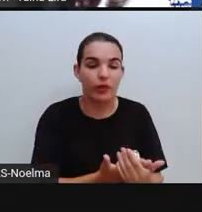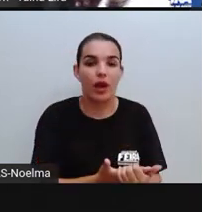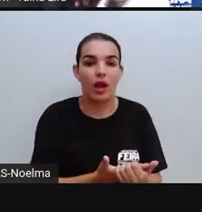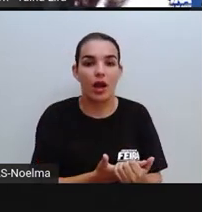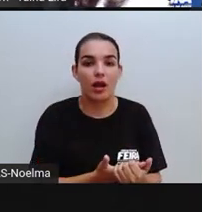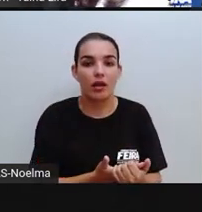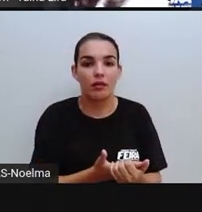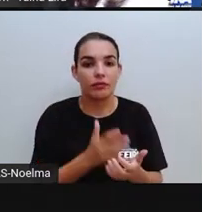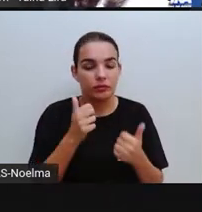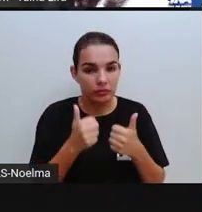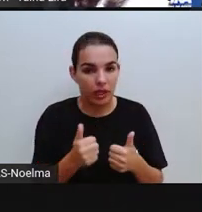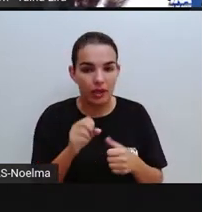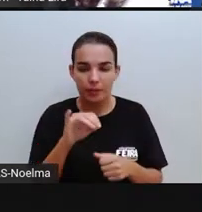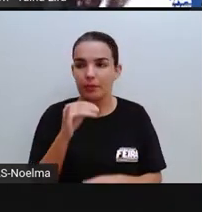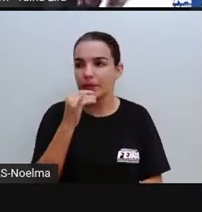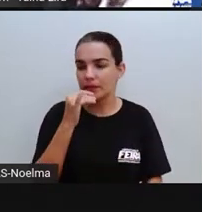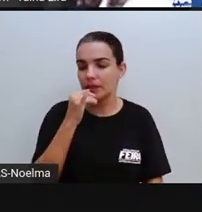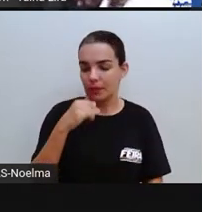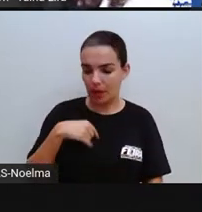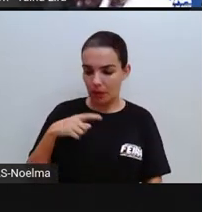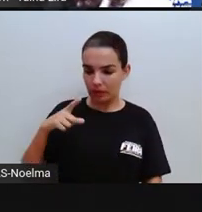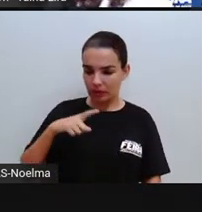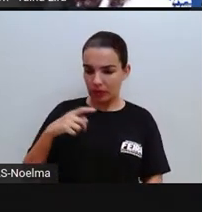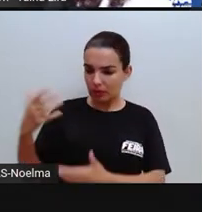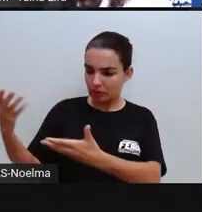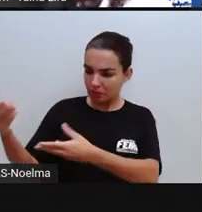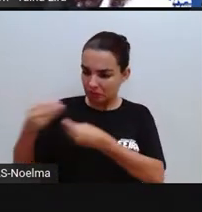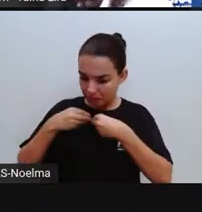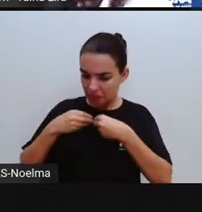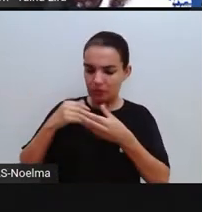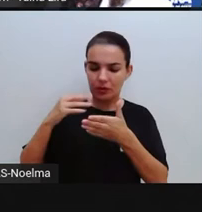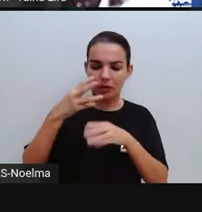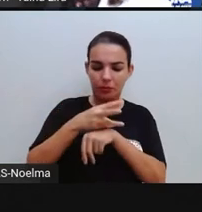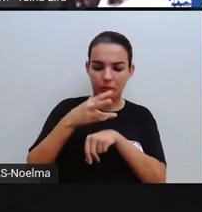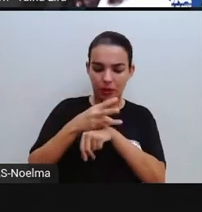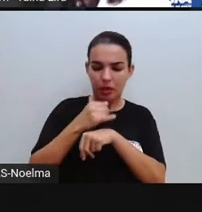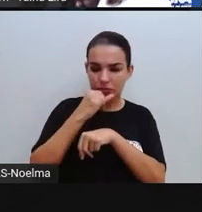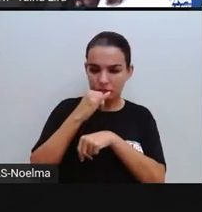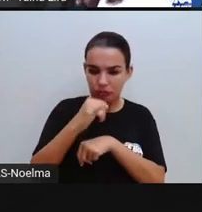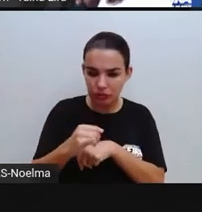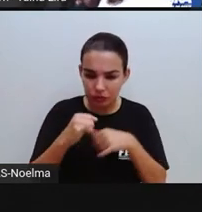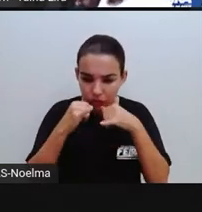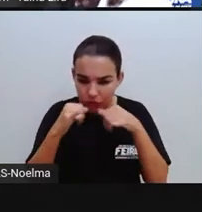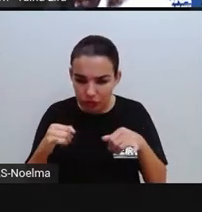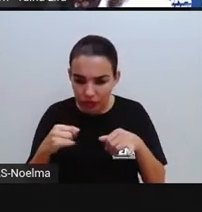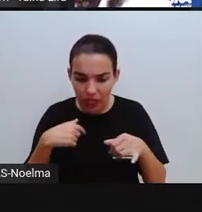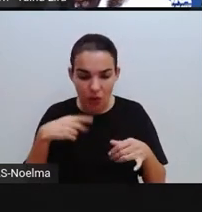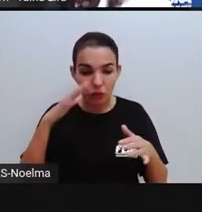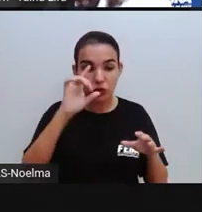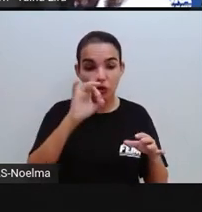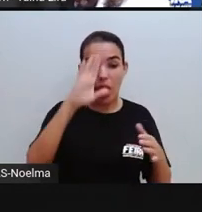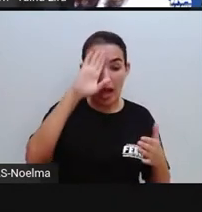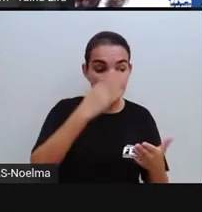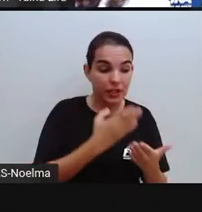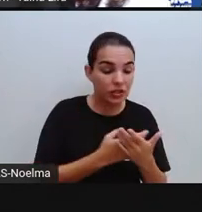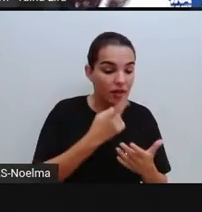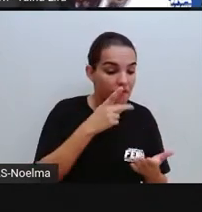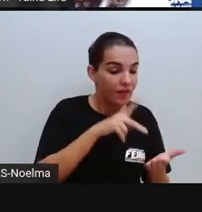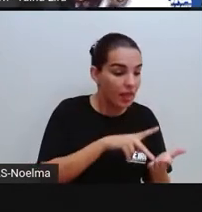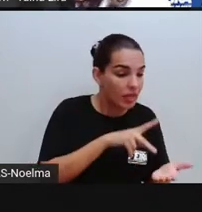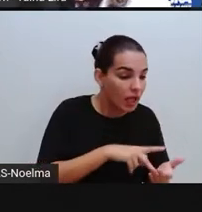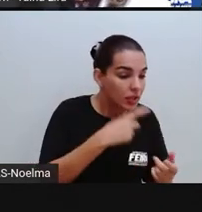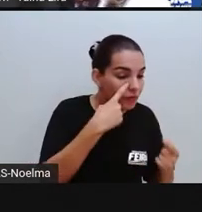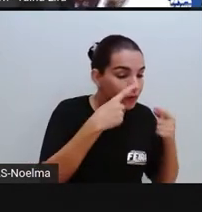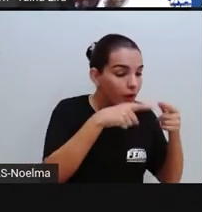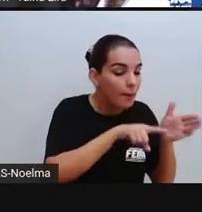eu, por exemplo, quando eu recebo uma notícia, eu só acredito que é realmente verdade quando eu olho a fonte, vejo que é uma